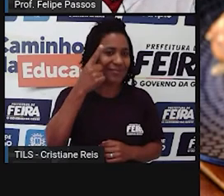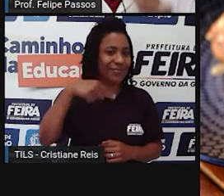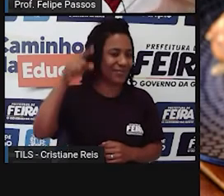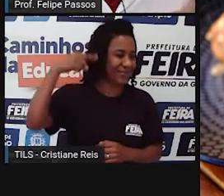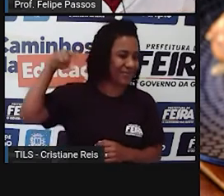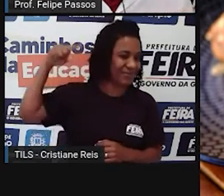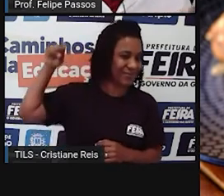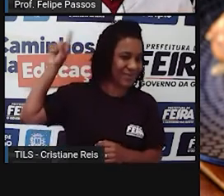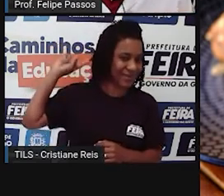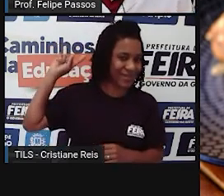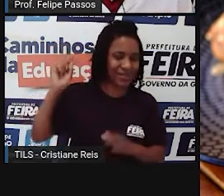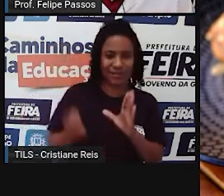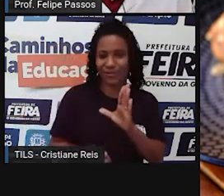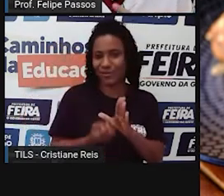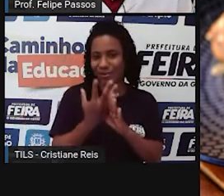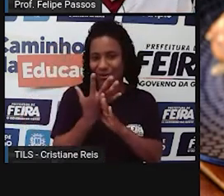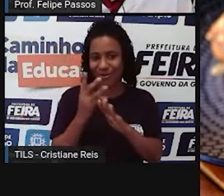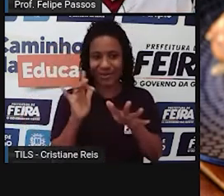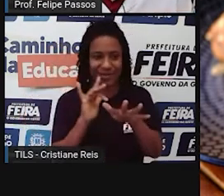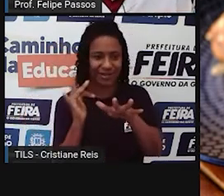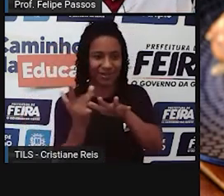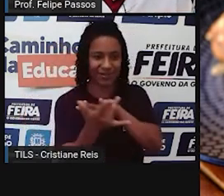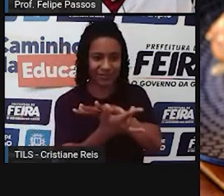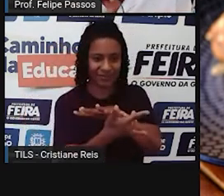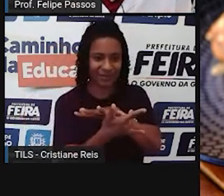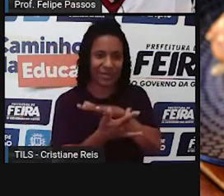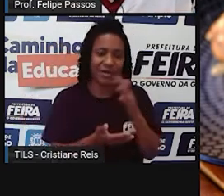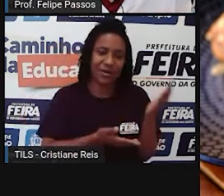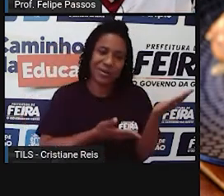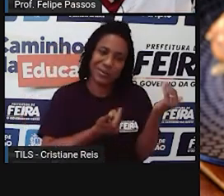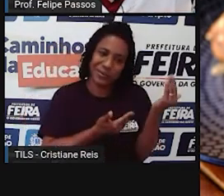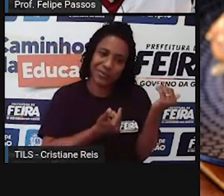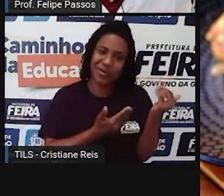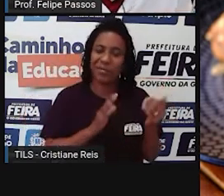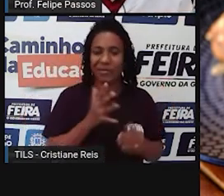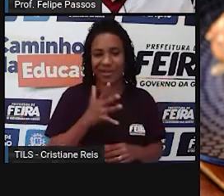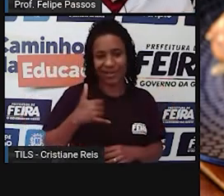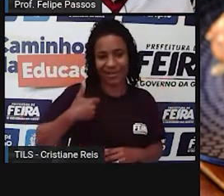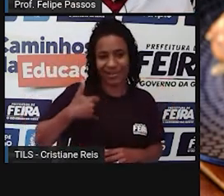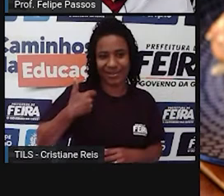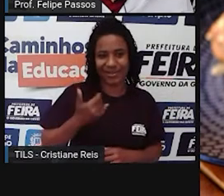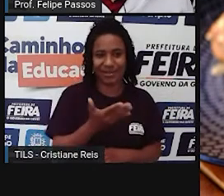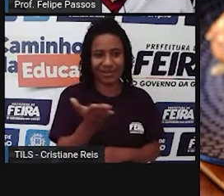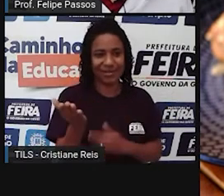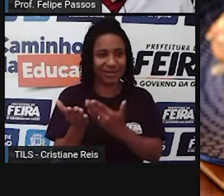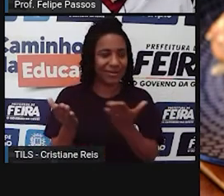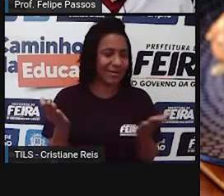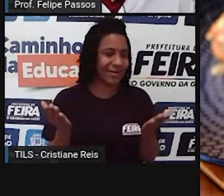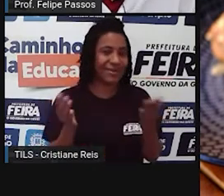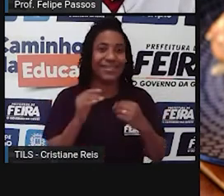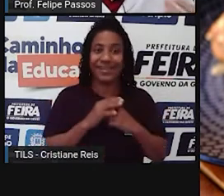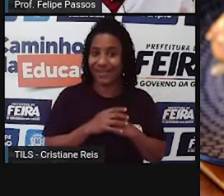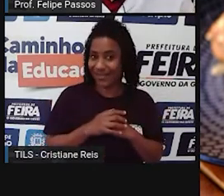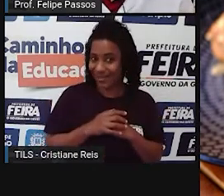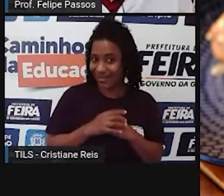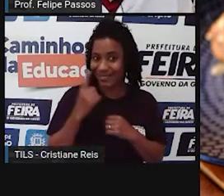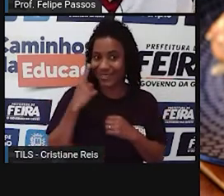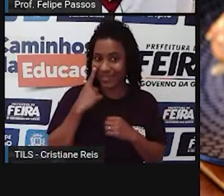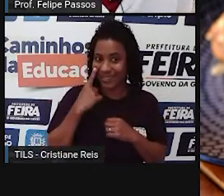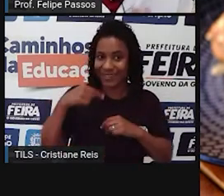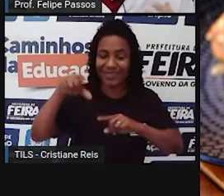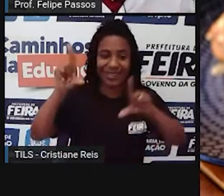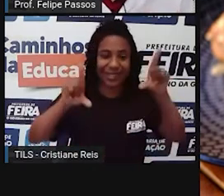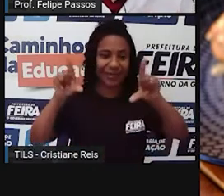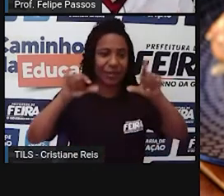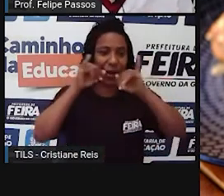em grande escala, né? Eu era mais novo, eu era mais ou menos da idade de vocês, e passava no jornal. Olha, uma rede onde